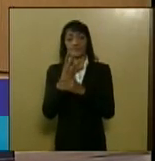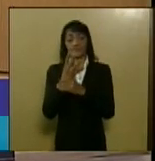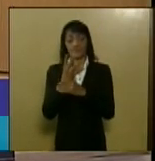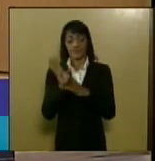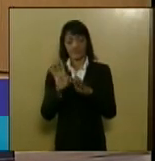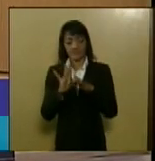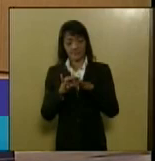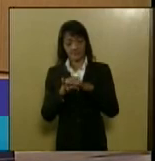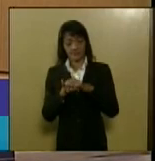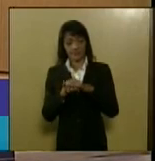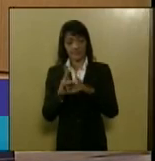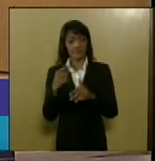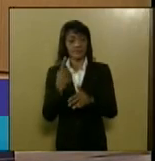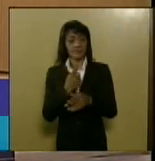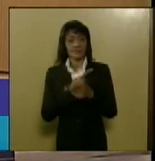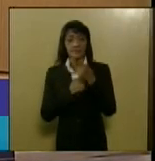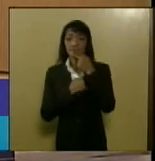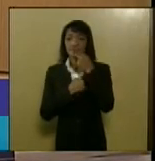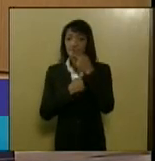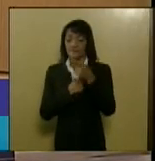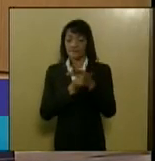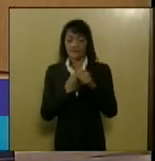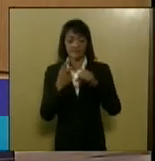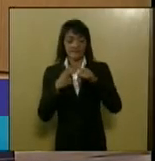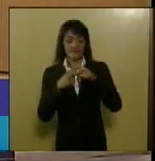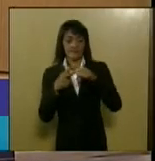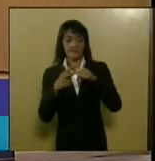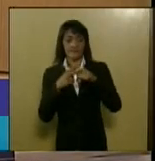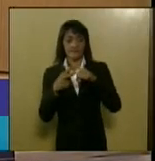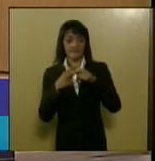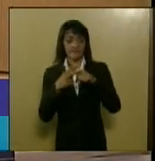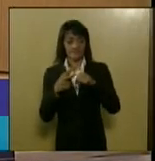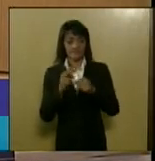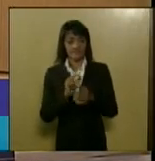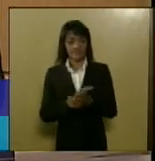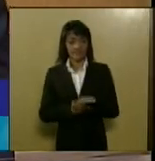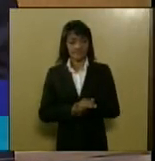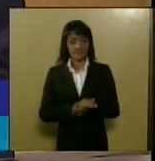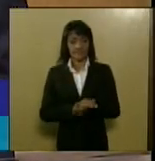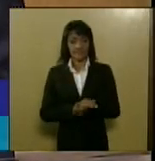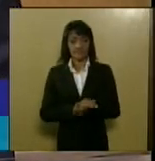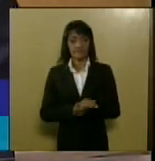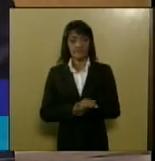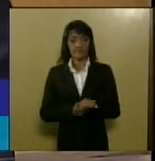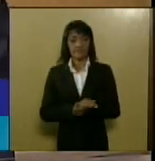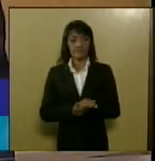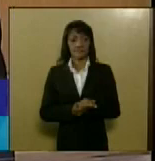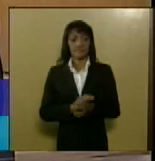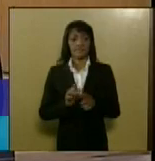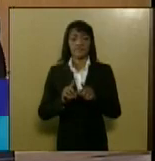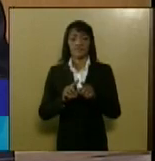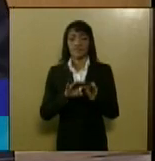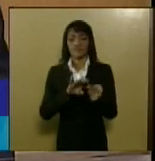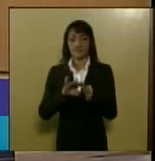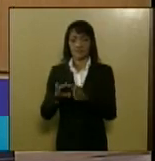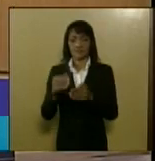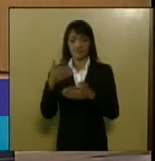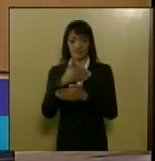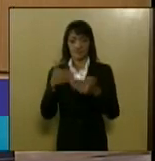se referir ao cigarro vai estar se referindo ao tabaco passo o primeiro slide por favor